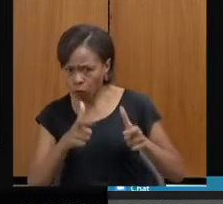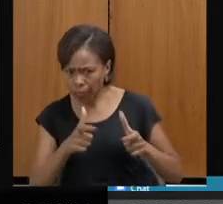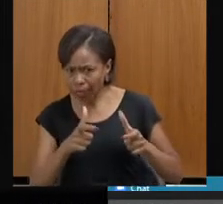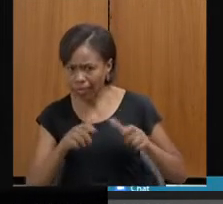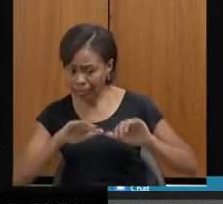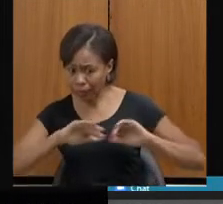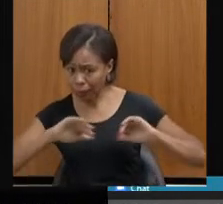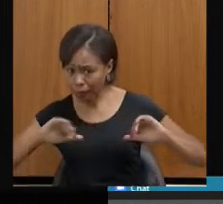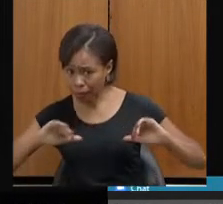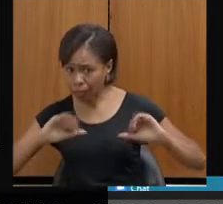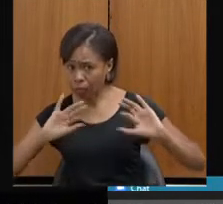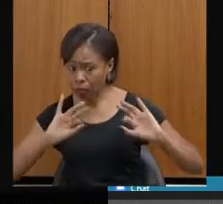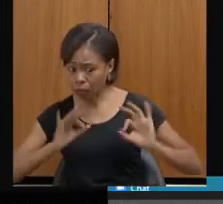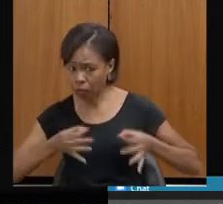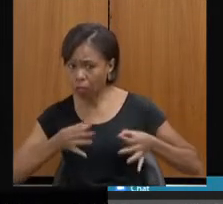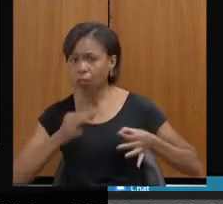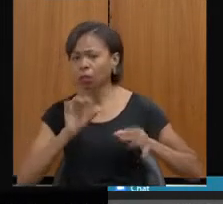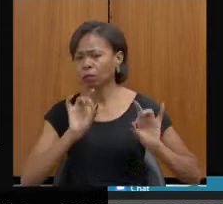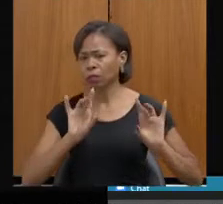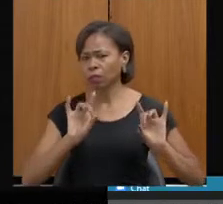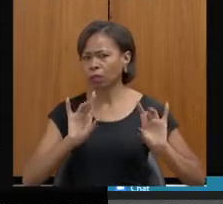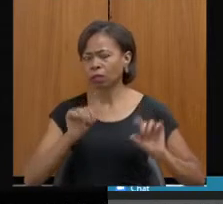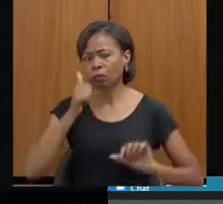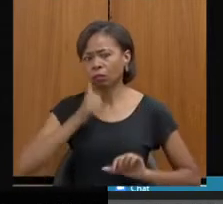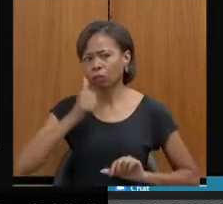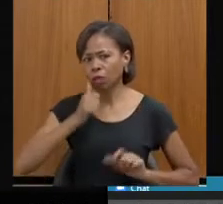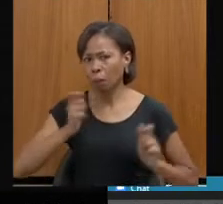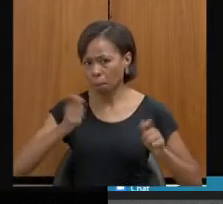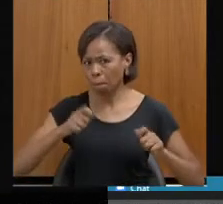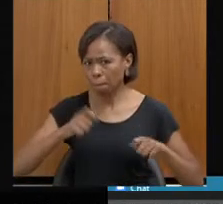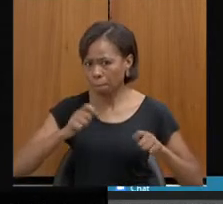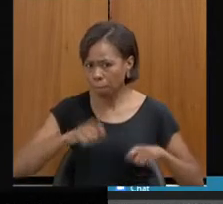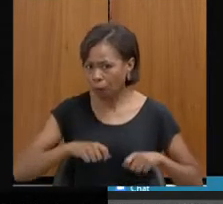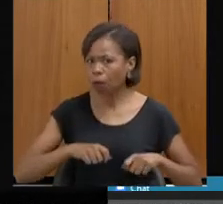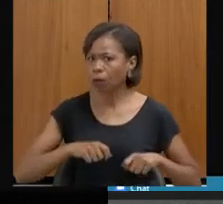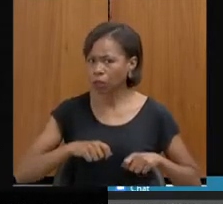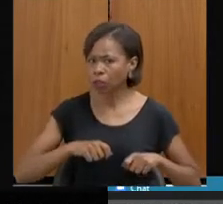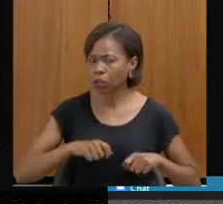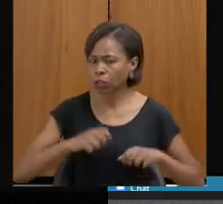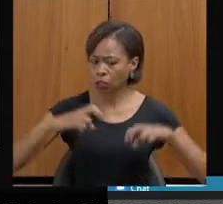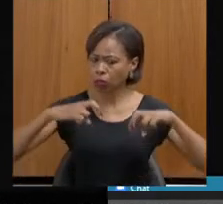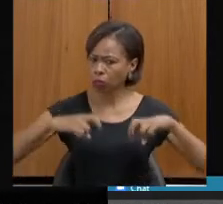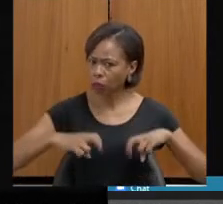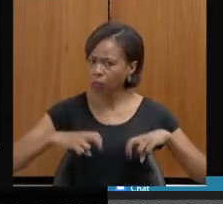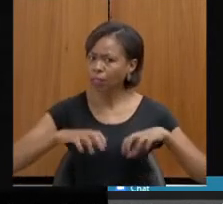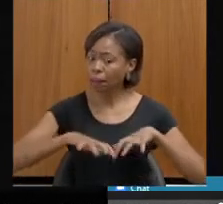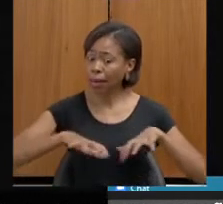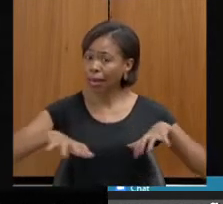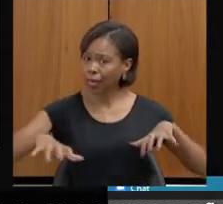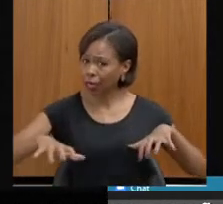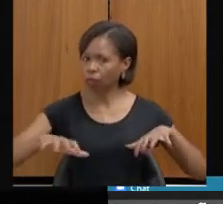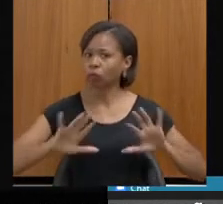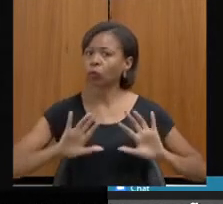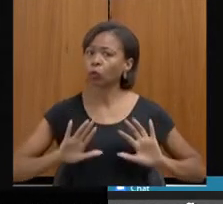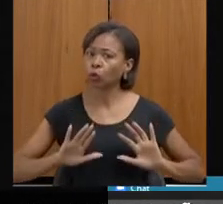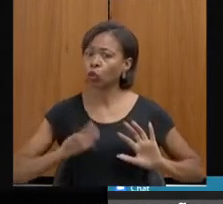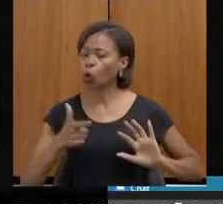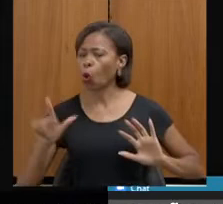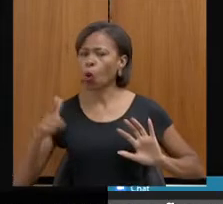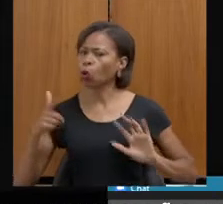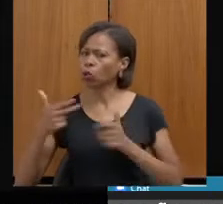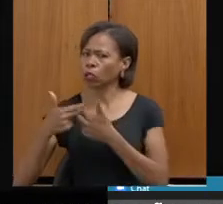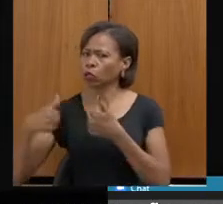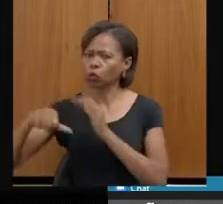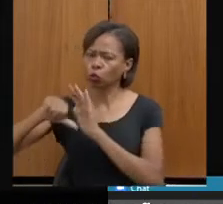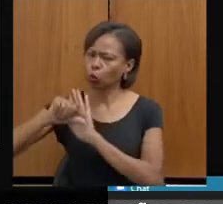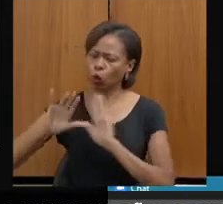possibilita à mulher uma privacidade, uma separação dos demais casos, da população normal que procura